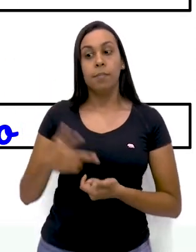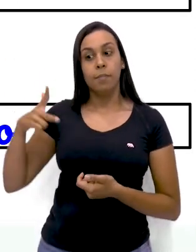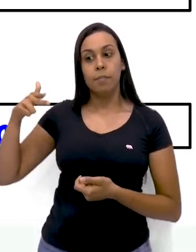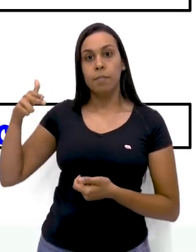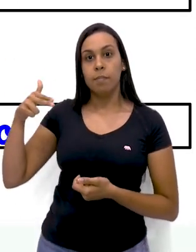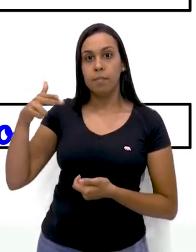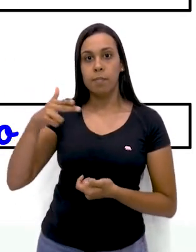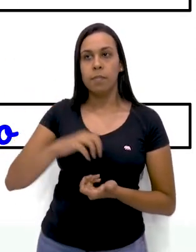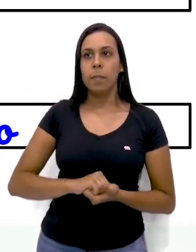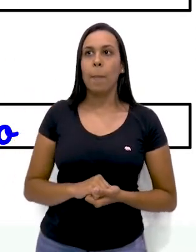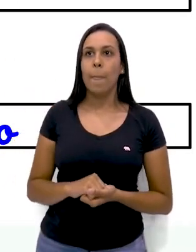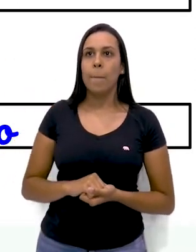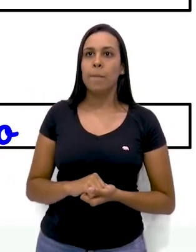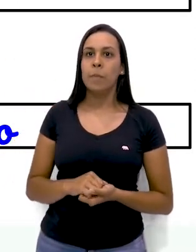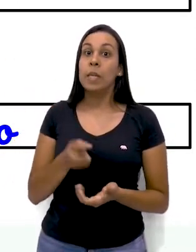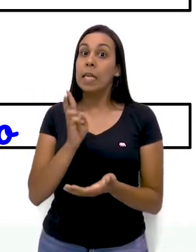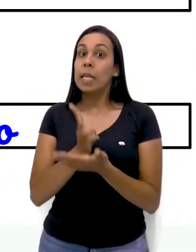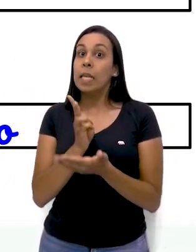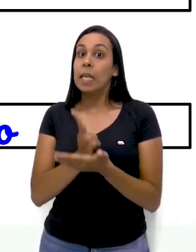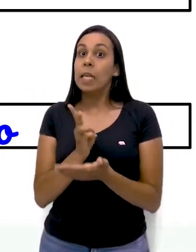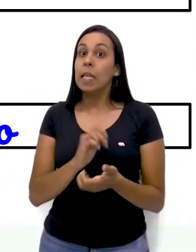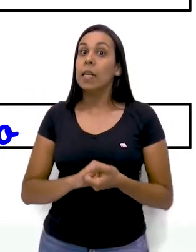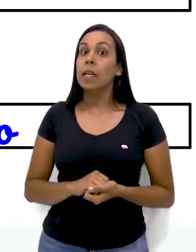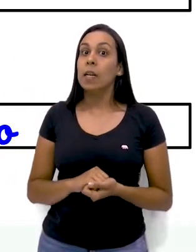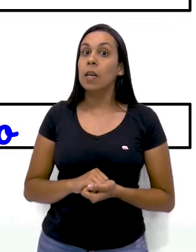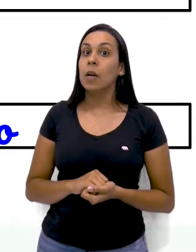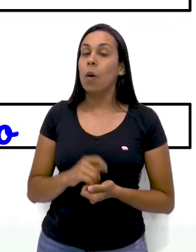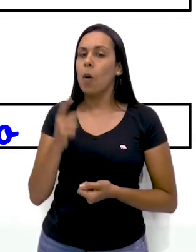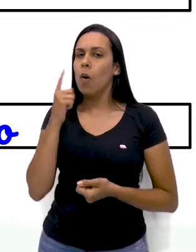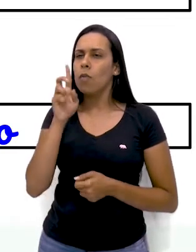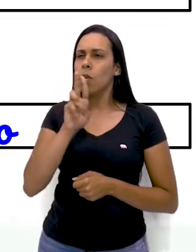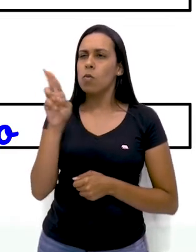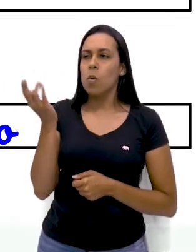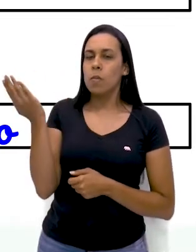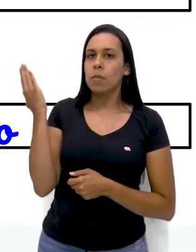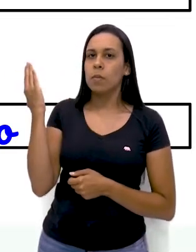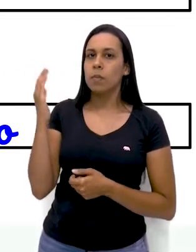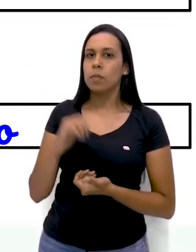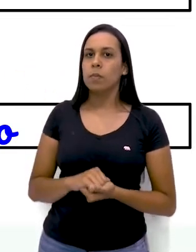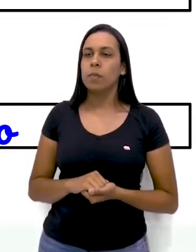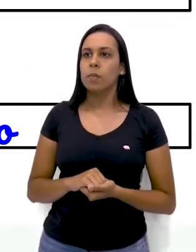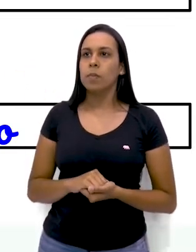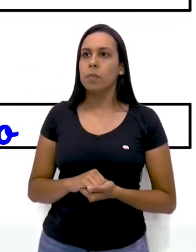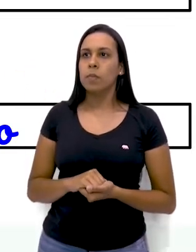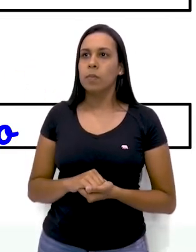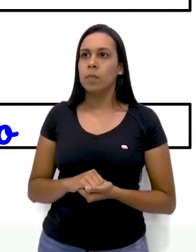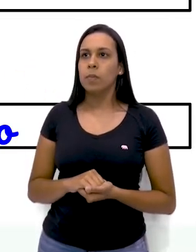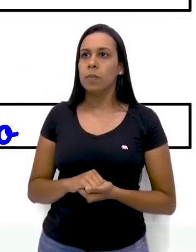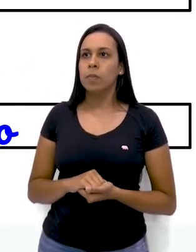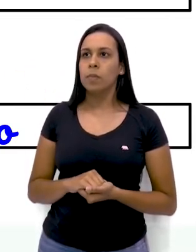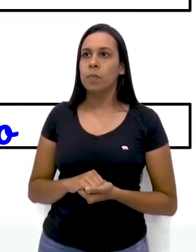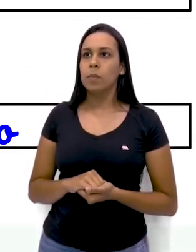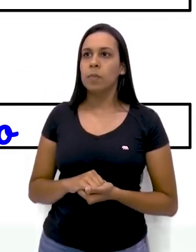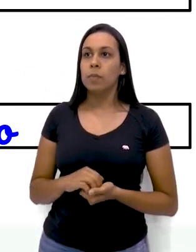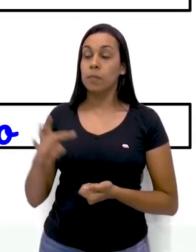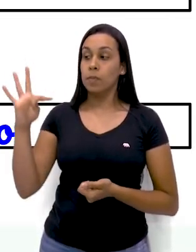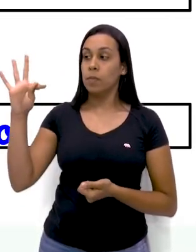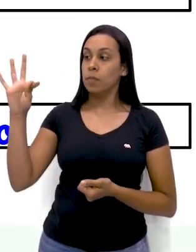tesoura. Lembrando, pessoal, tesoura. Cuidado pra não misturar as letrinhas, tá bom? Vamos ver.